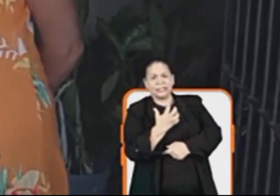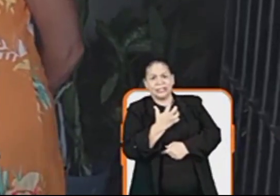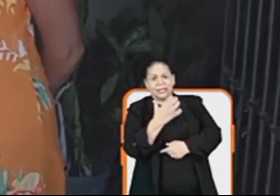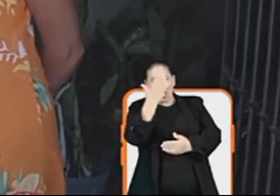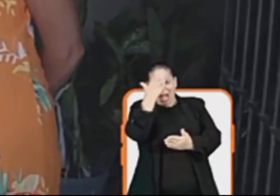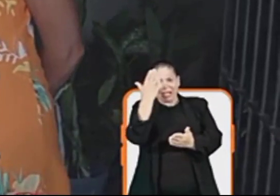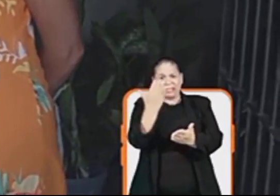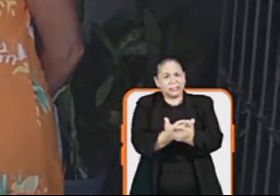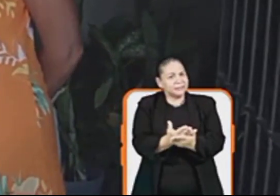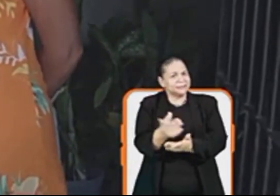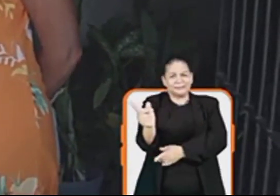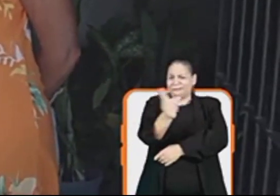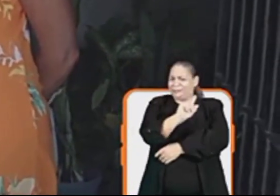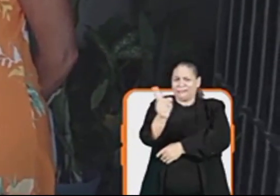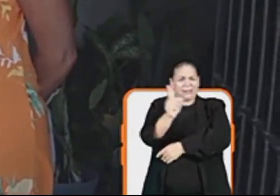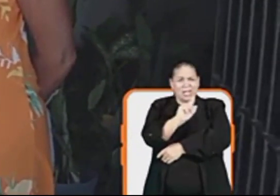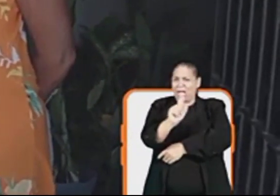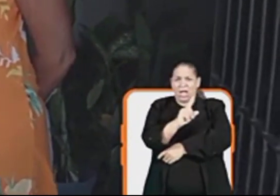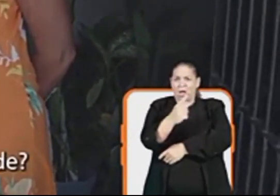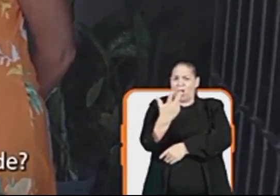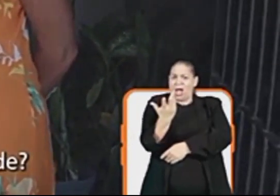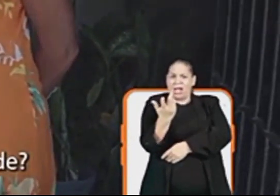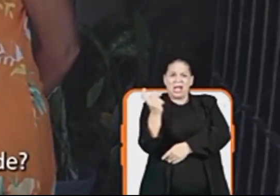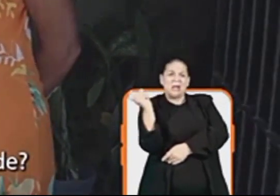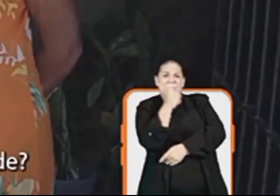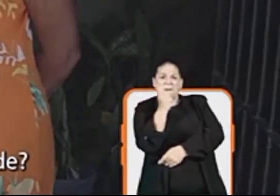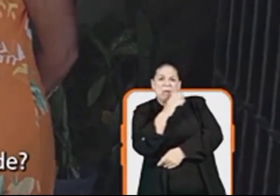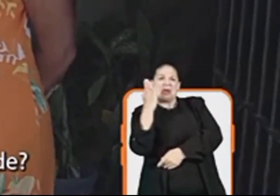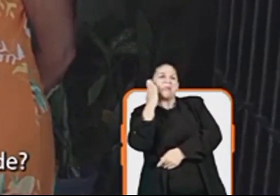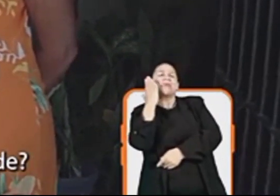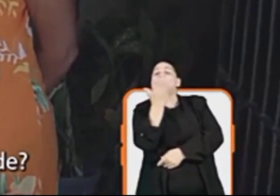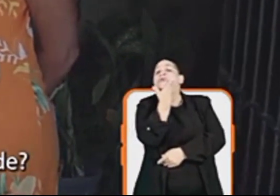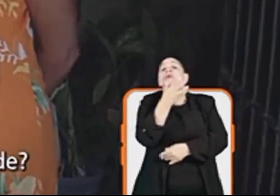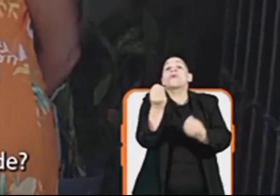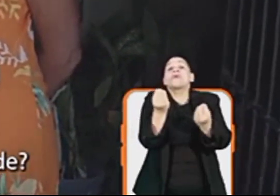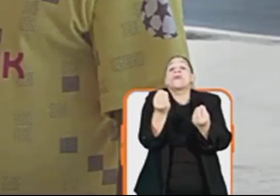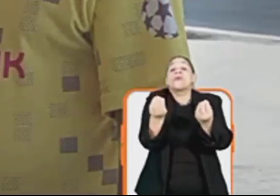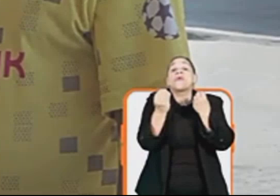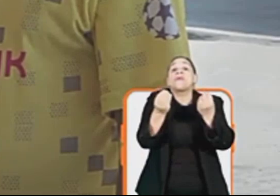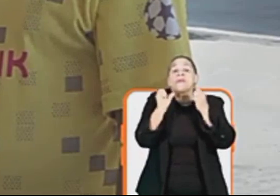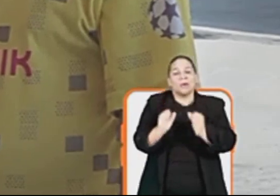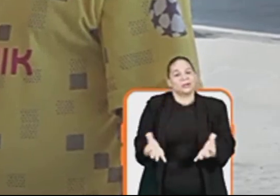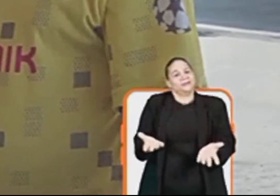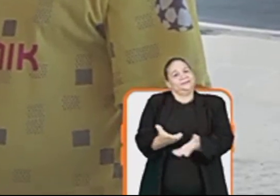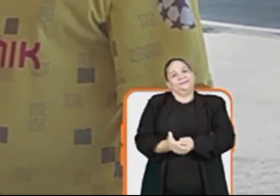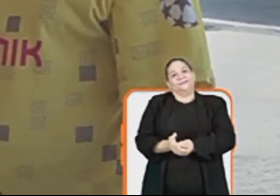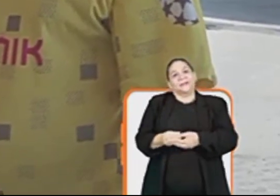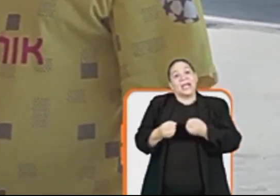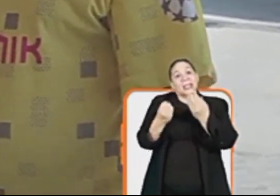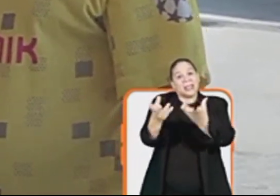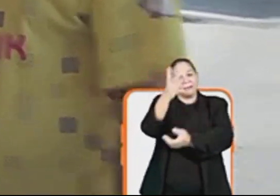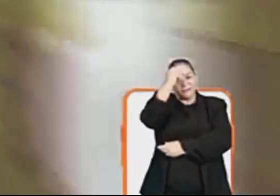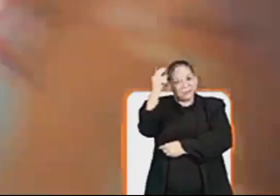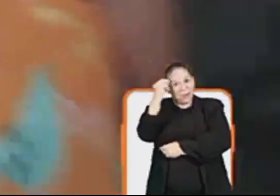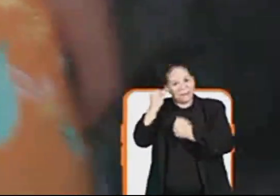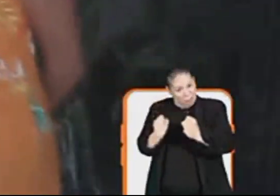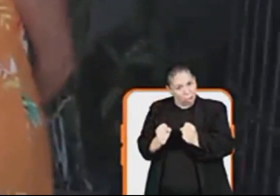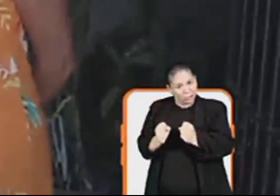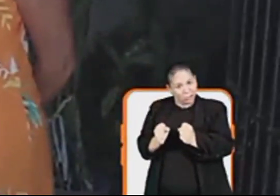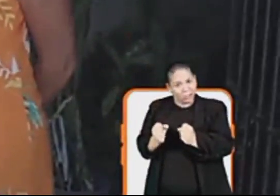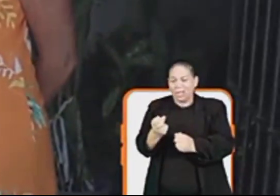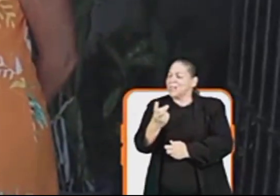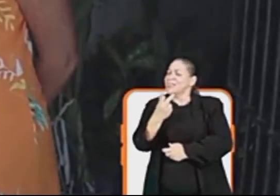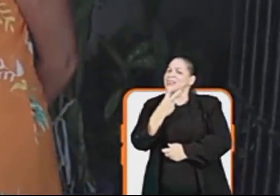confiar em uma pessoa dessa? Mas de jeito nenhum Pessoa que tem duas caras, como é que pode? A gente não vai entregar essa prefeitura pra ele não Pode?